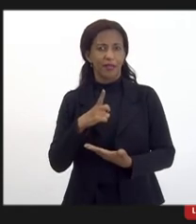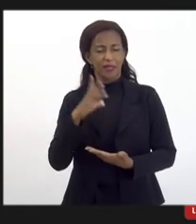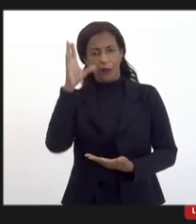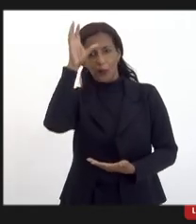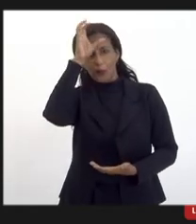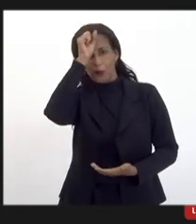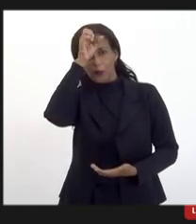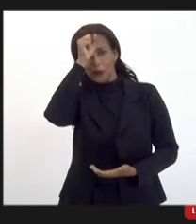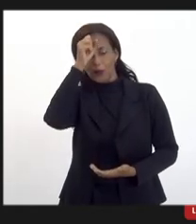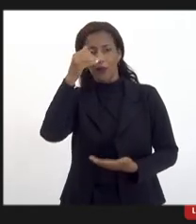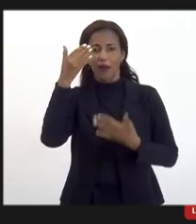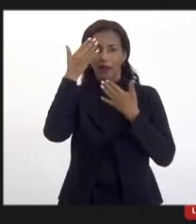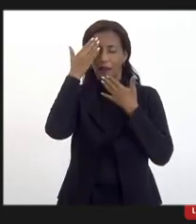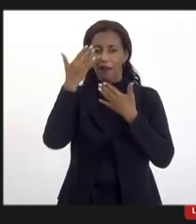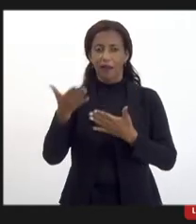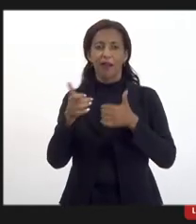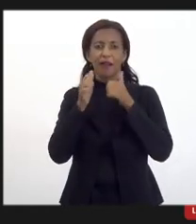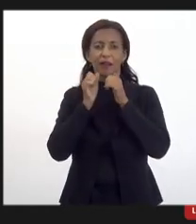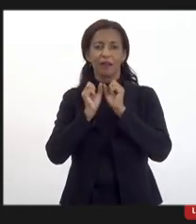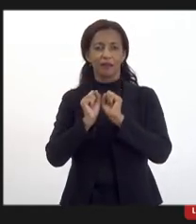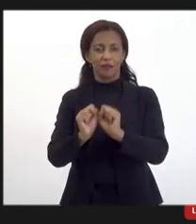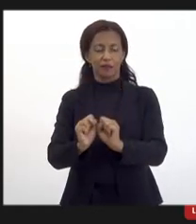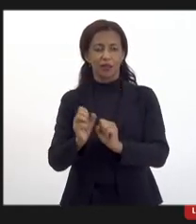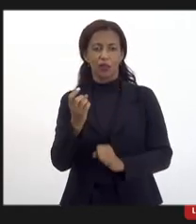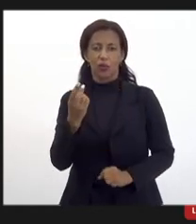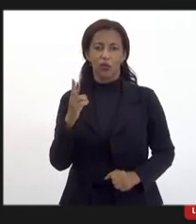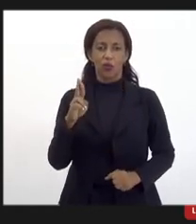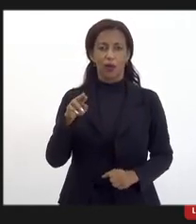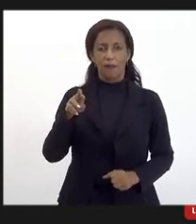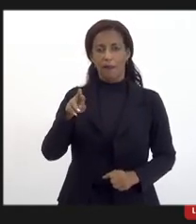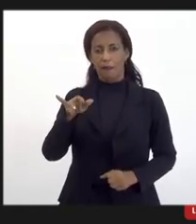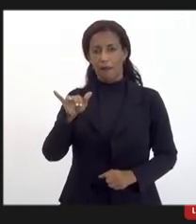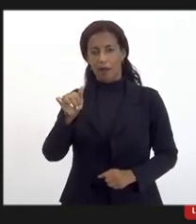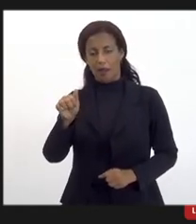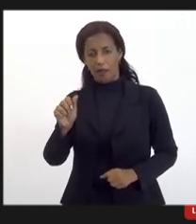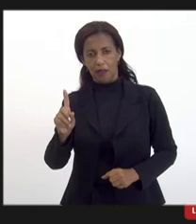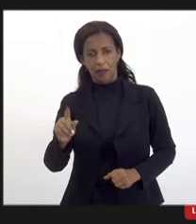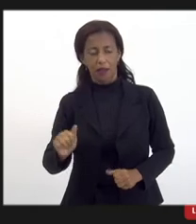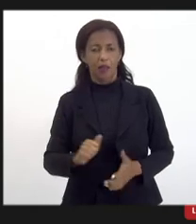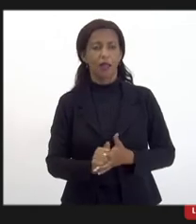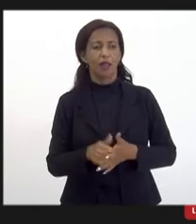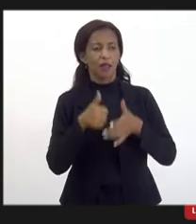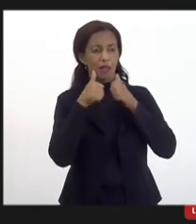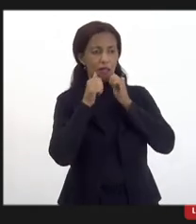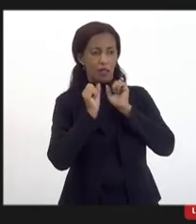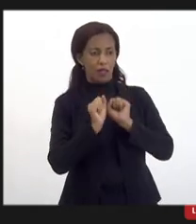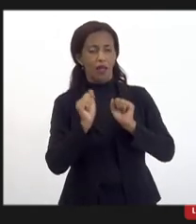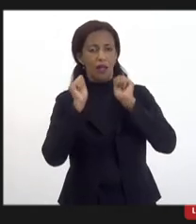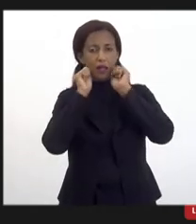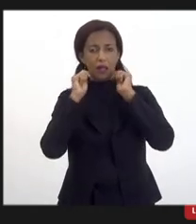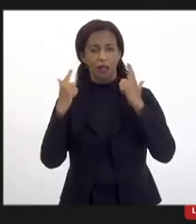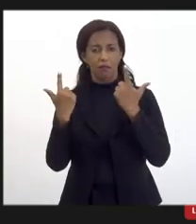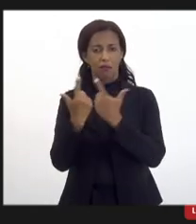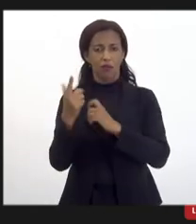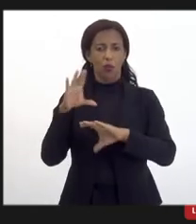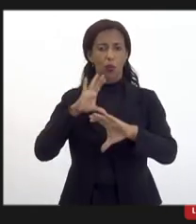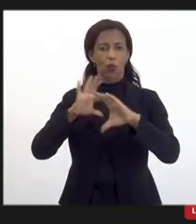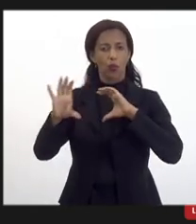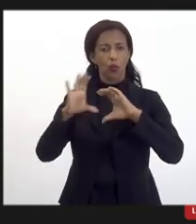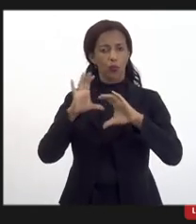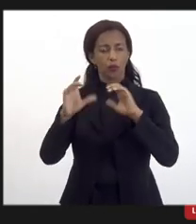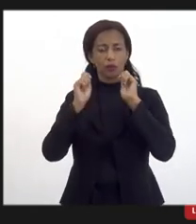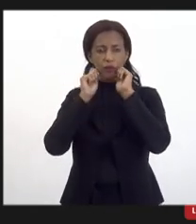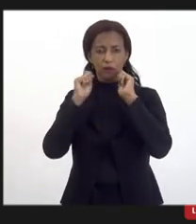aprendizado agradecer a assessoria da doutora Magda da assessoria da Alerj da comunicação da